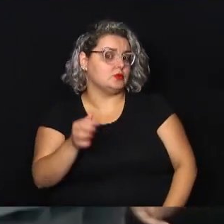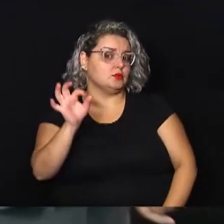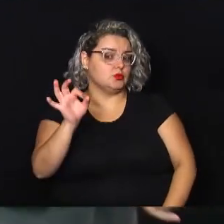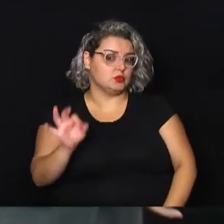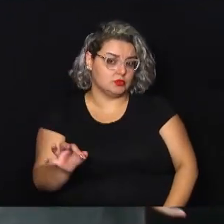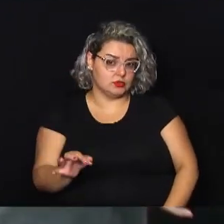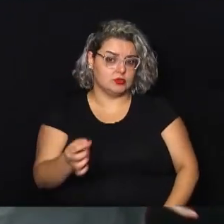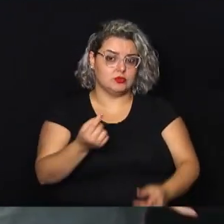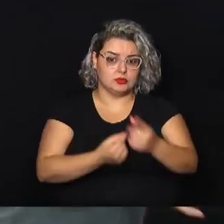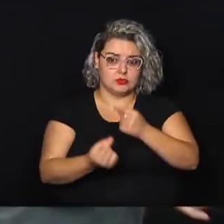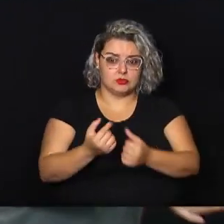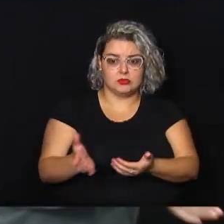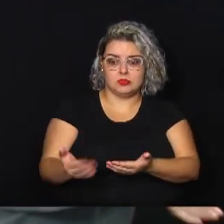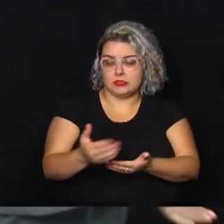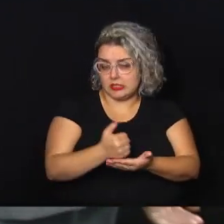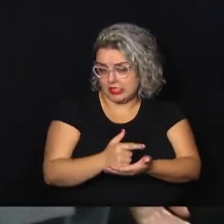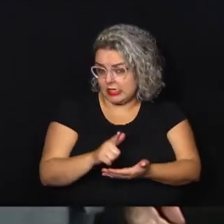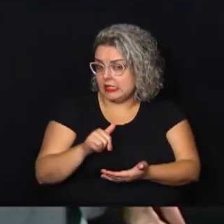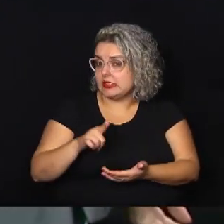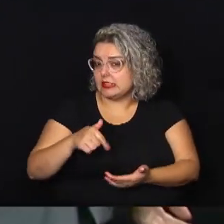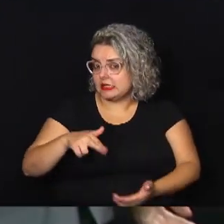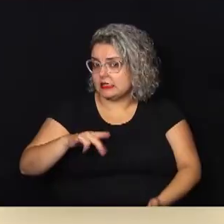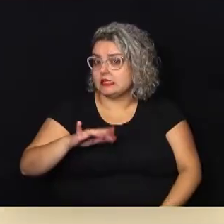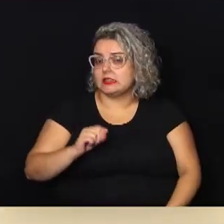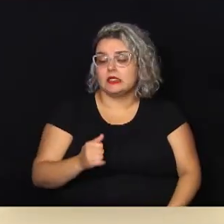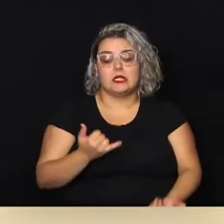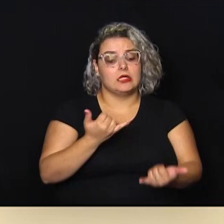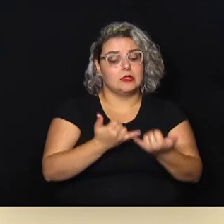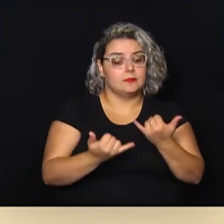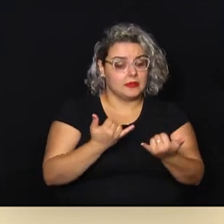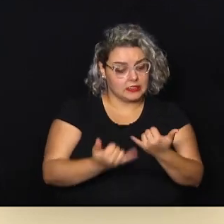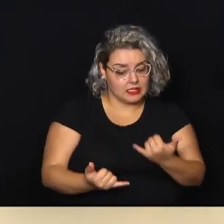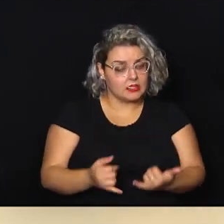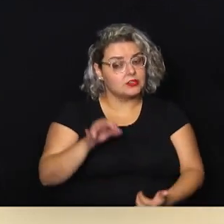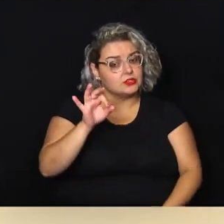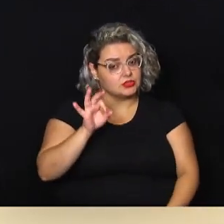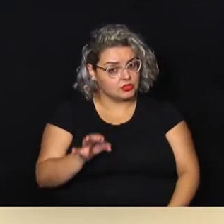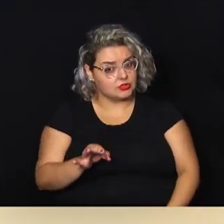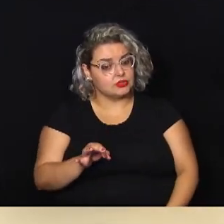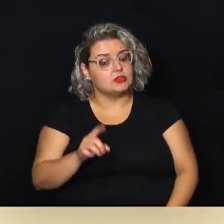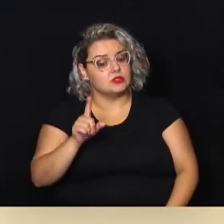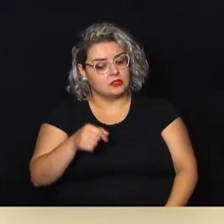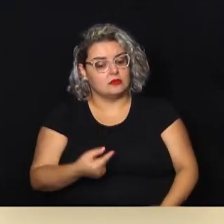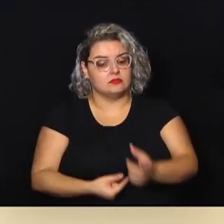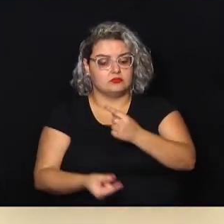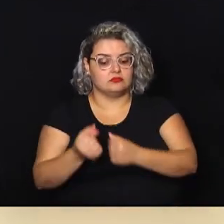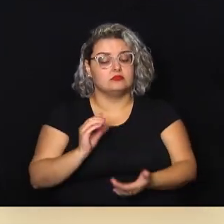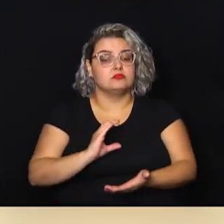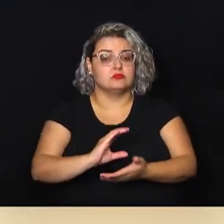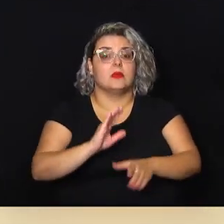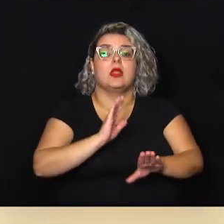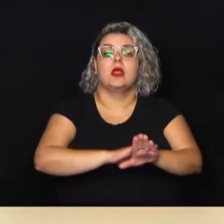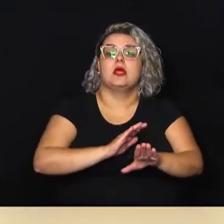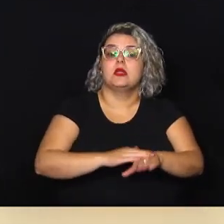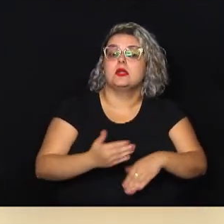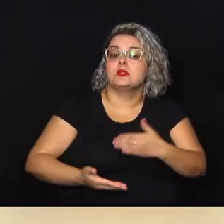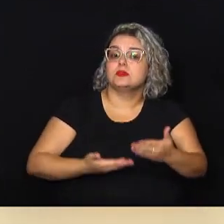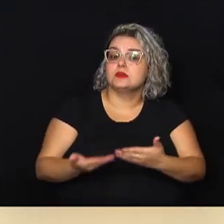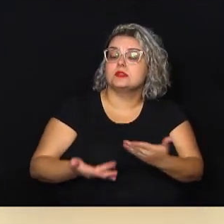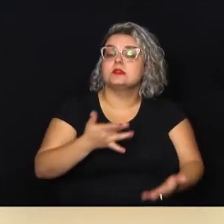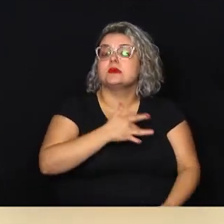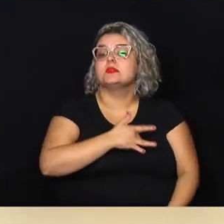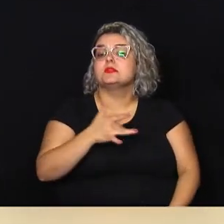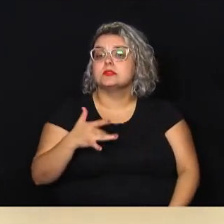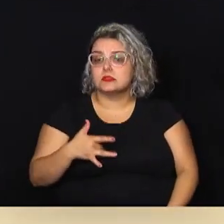corrente líquida e que metade deste percentual será destinado às ações e serviços públicos de saúde,